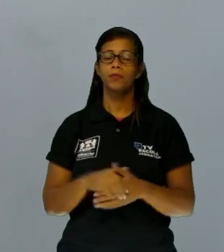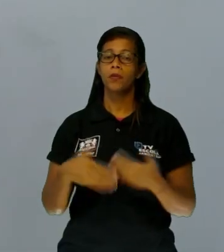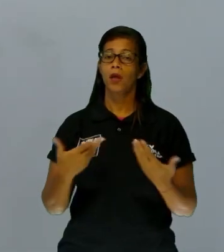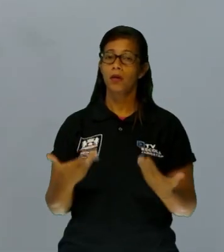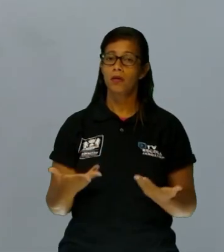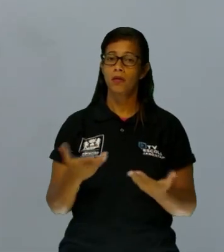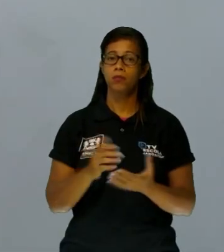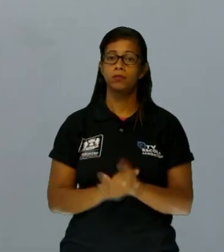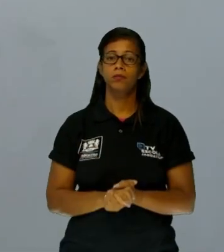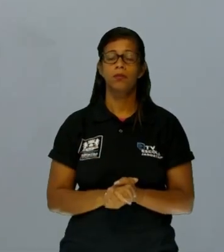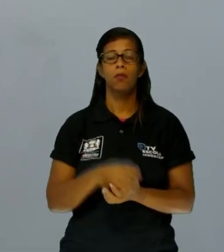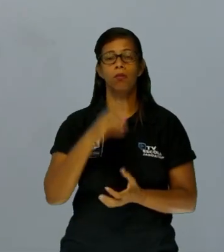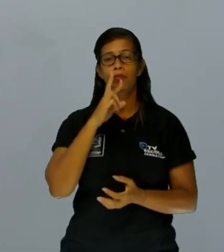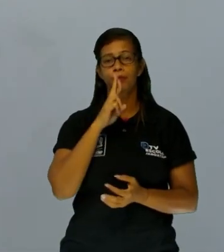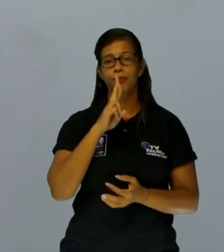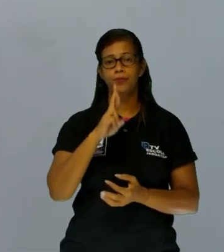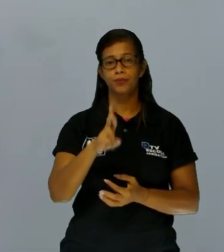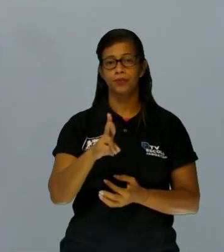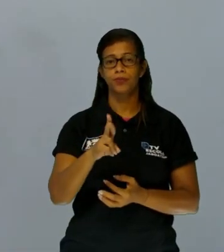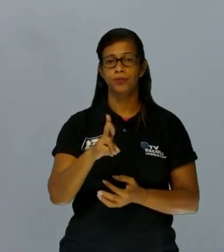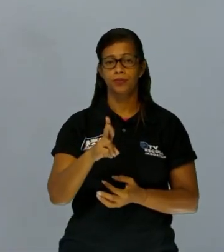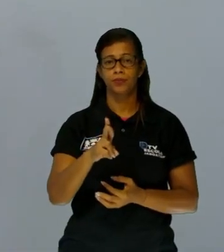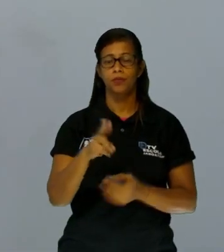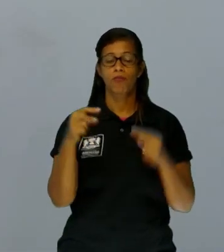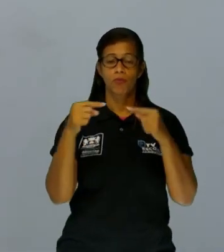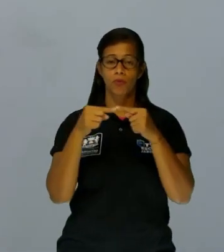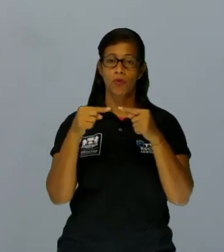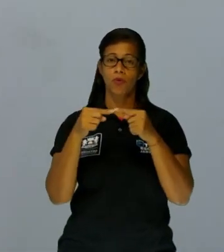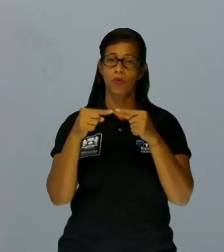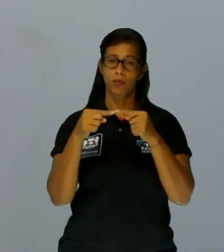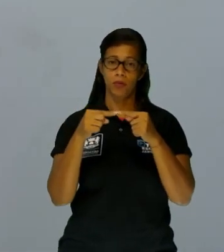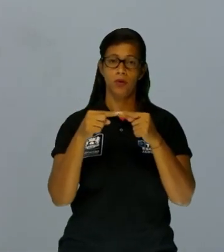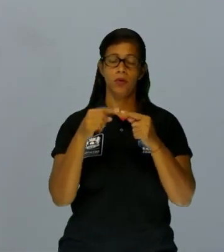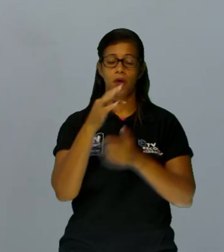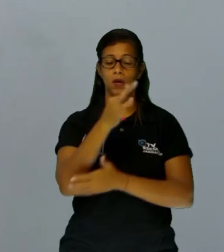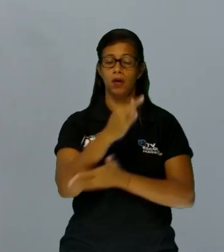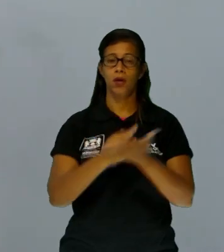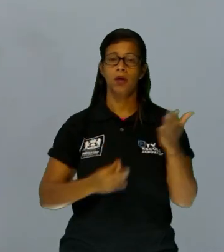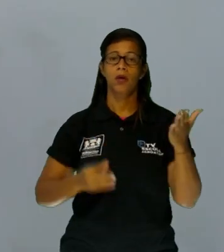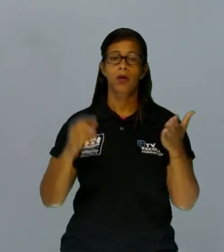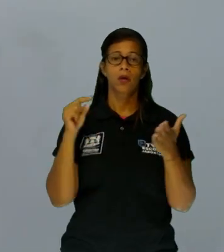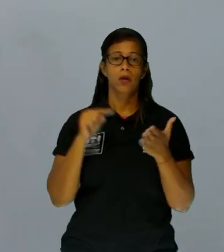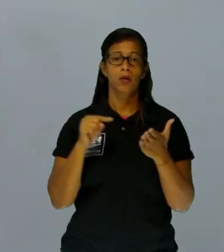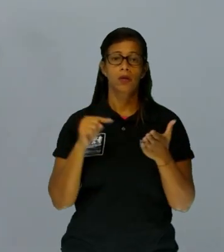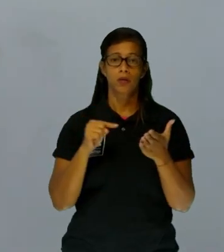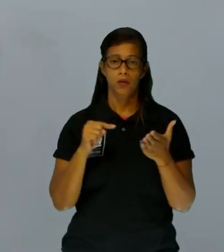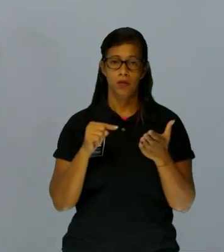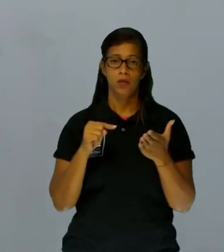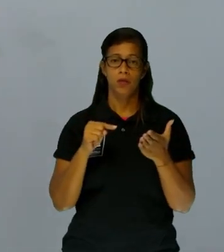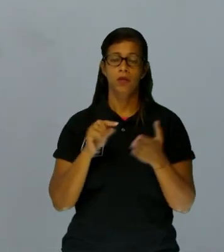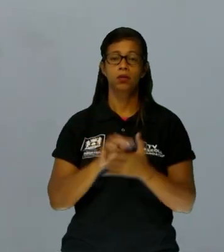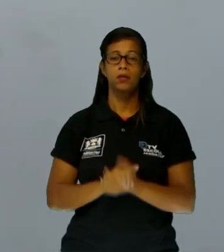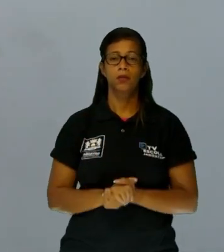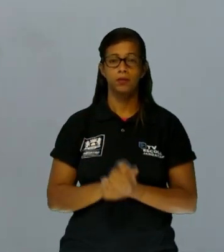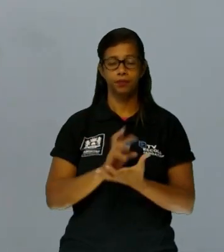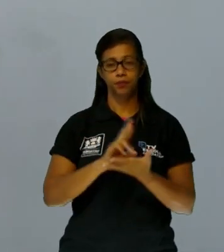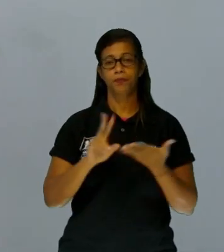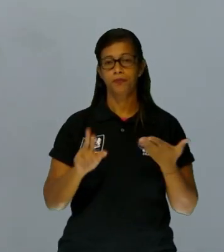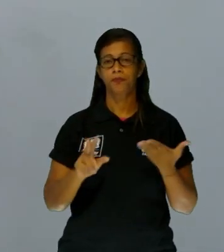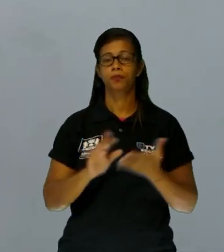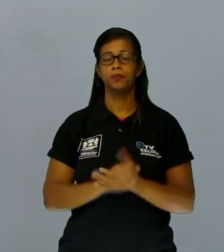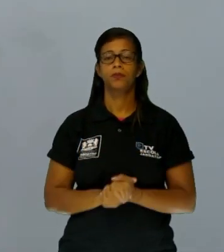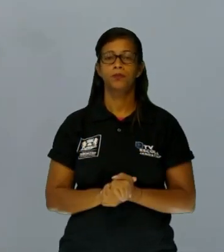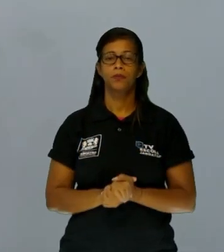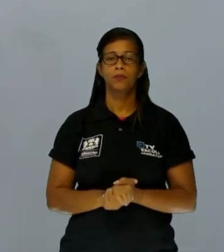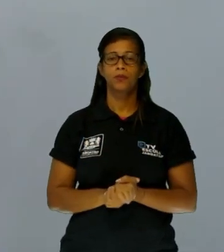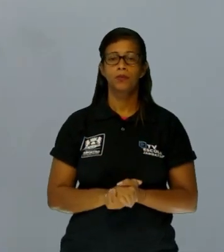o item que melhor se adequa à nossa relação entre o termo vaticínio, a fala do Shakespeare e o texto em si, é